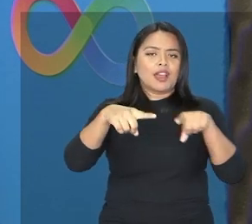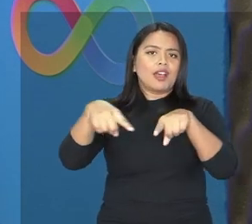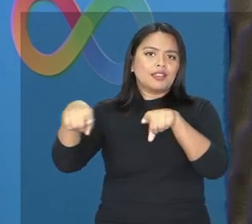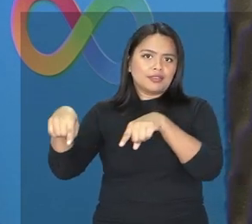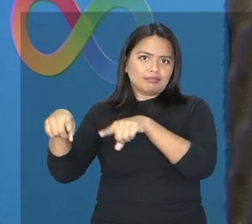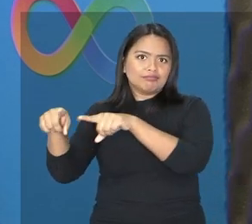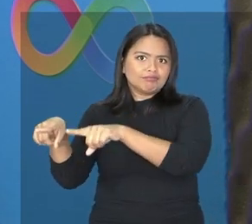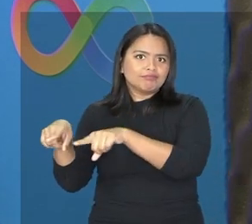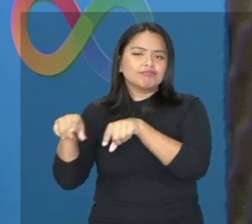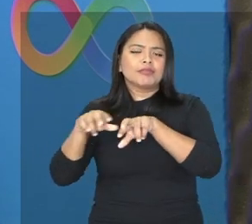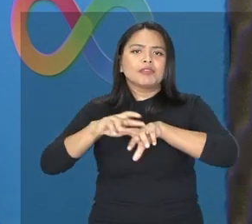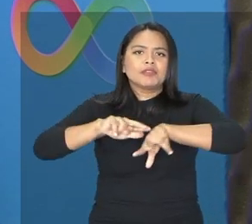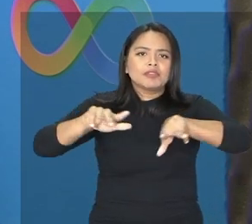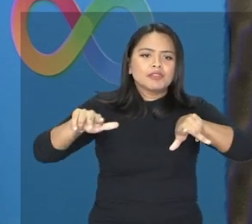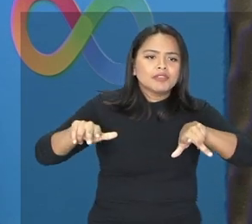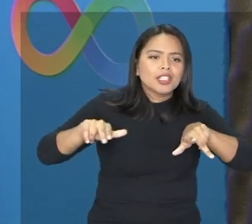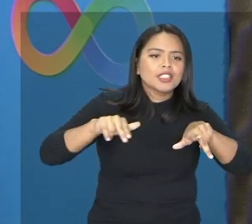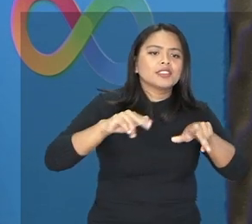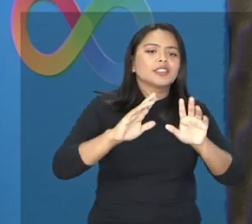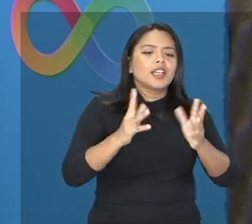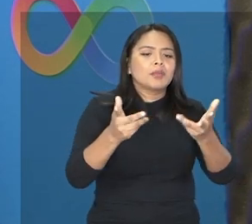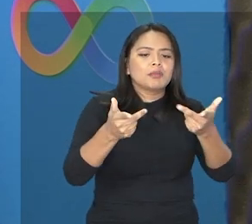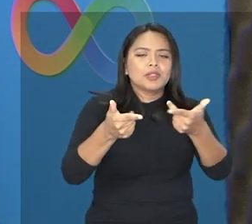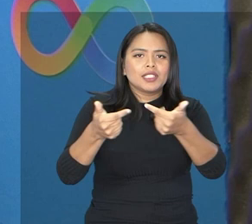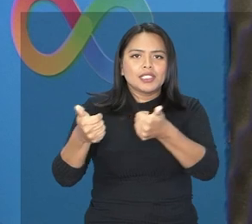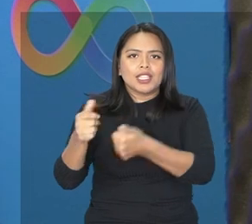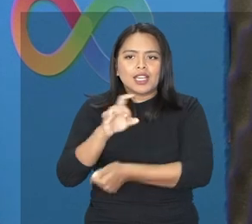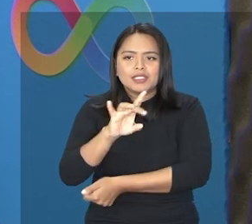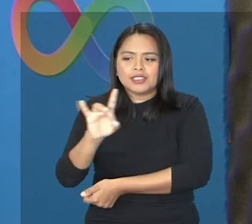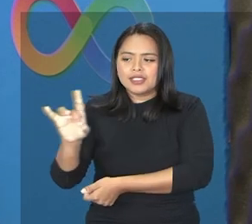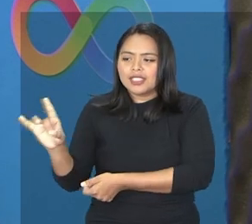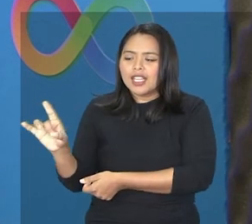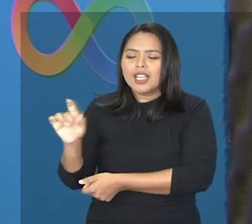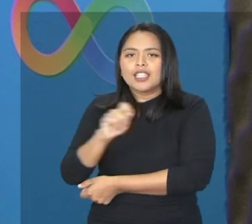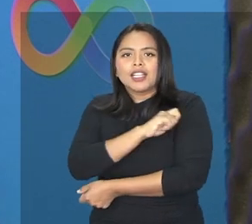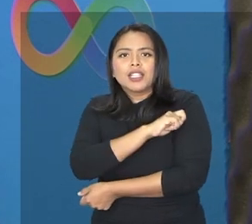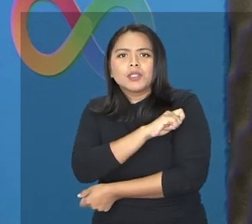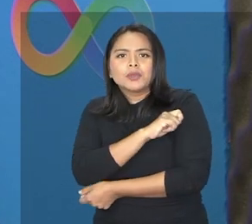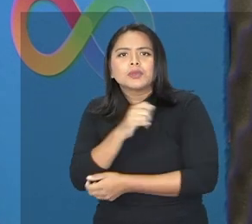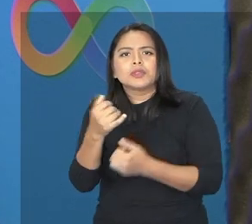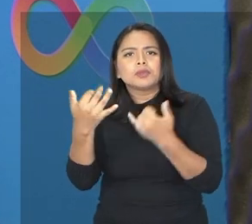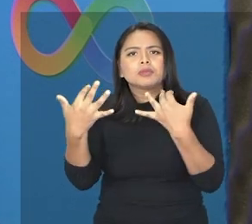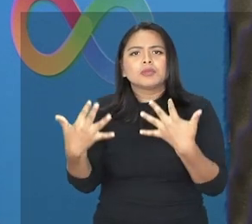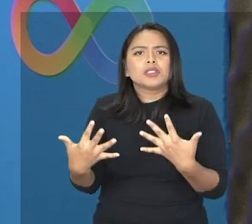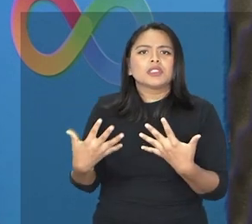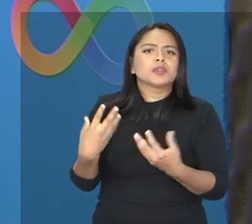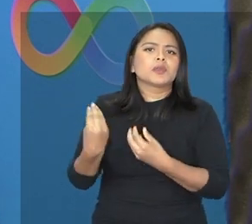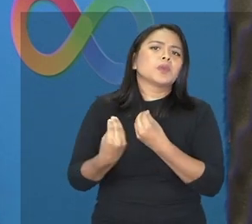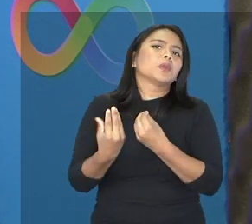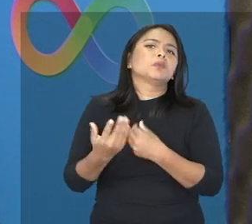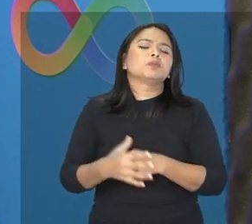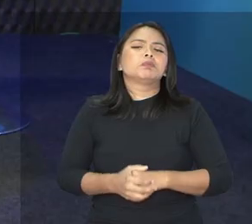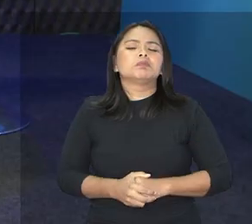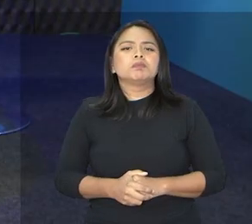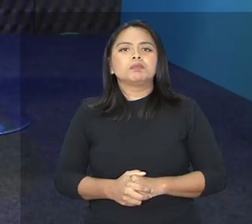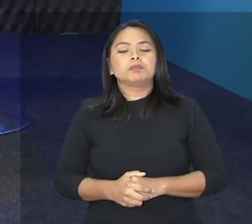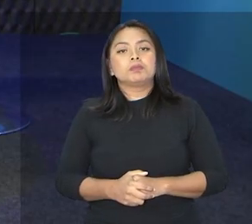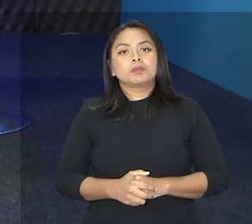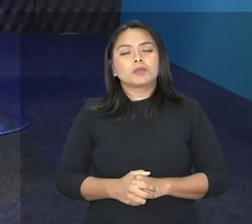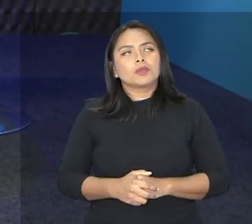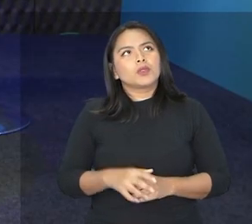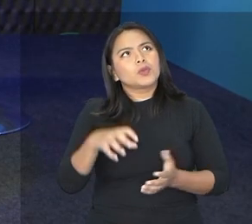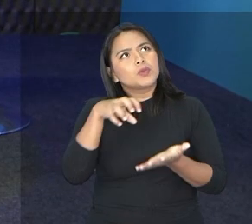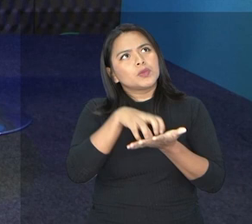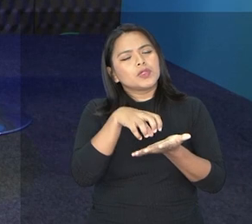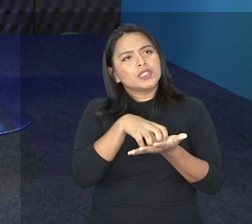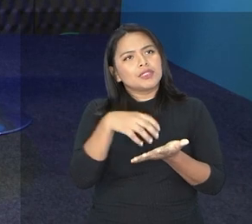diferentes, onde são trabalhados os talentos individuais de cada aluno, né. Explica um pouquinho para a gente sobre esse processo. Então,